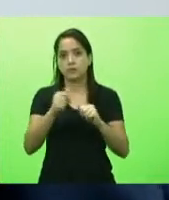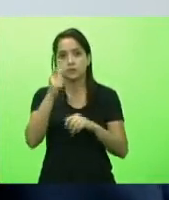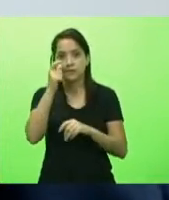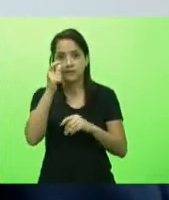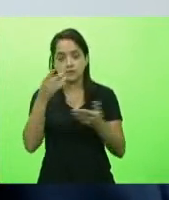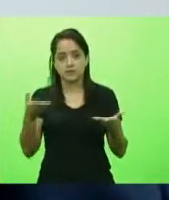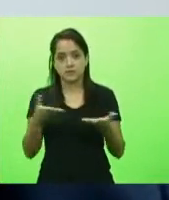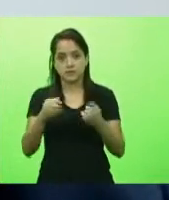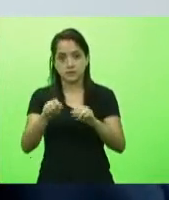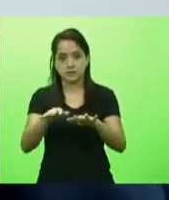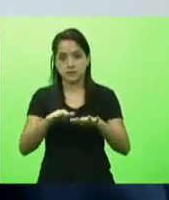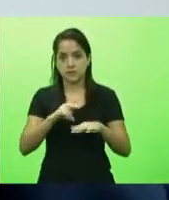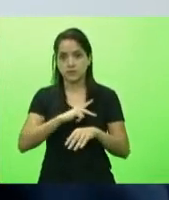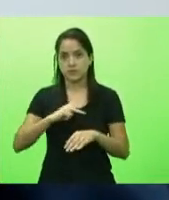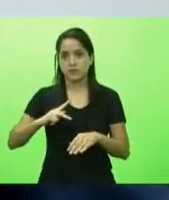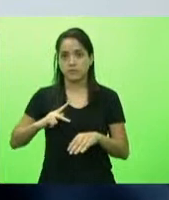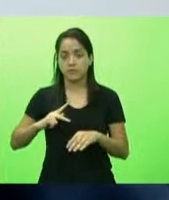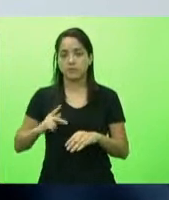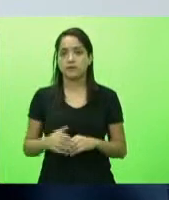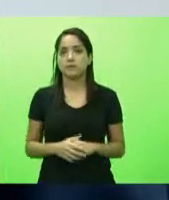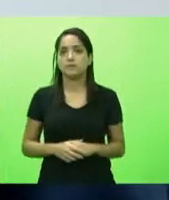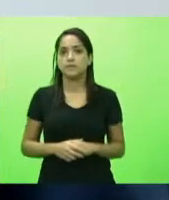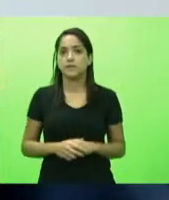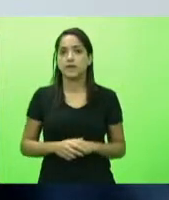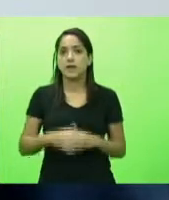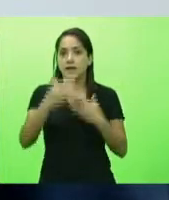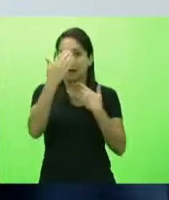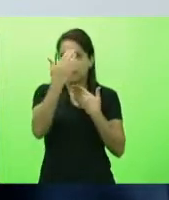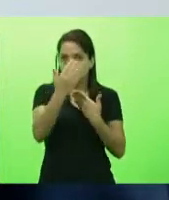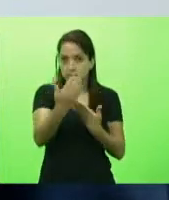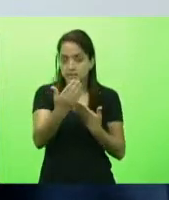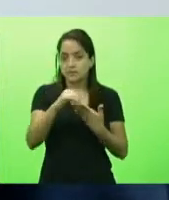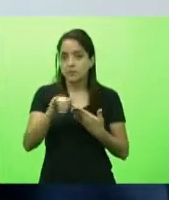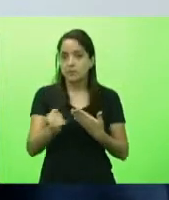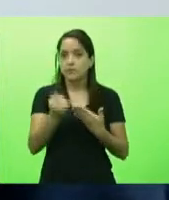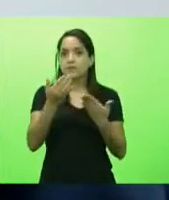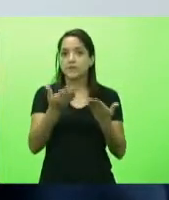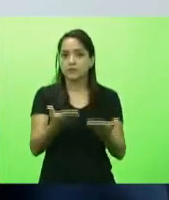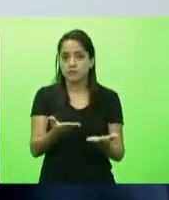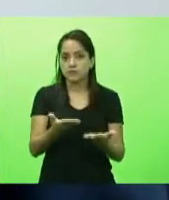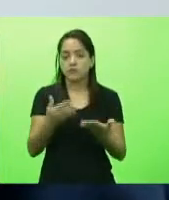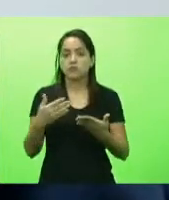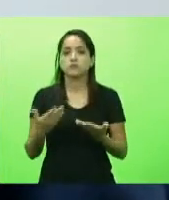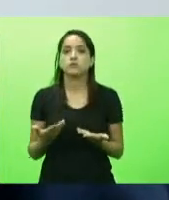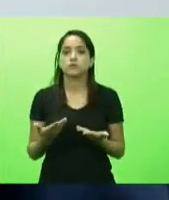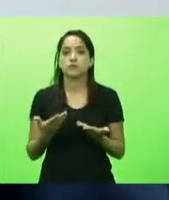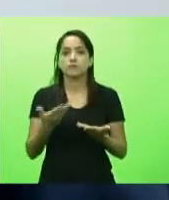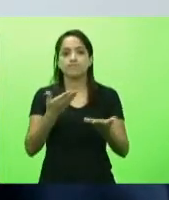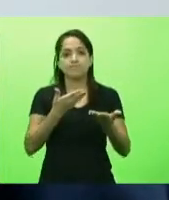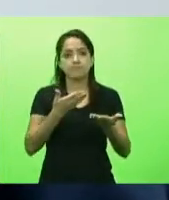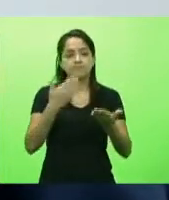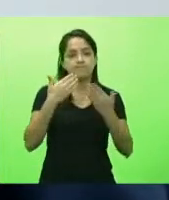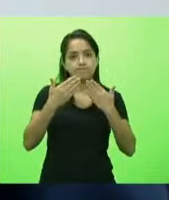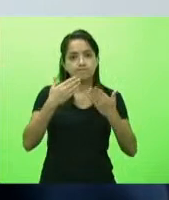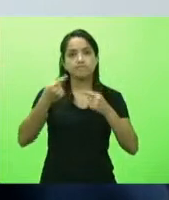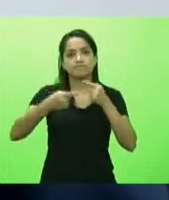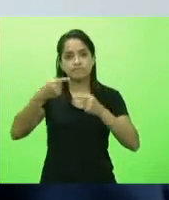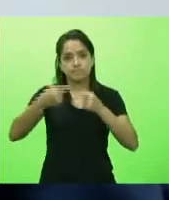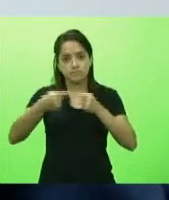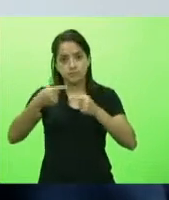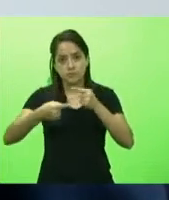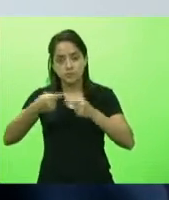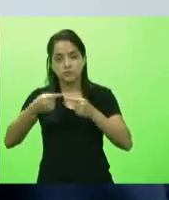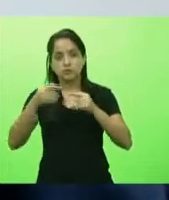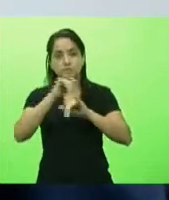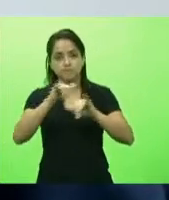essa audiência pública agradeço a oportunidade de conversarmos e trazermos as informações necessárias